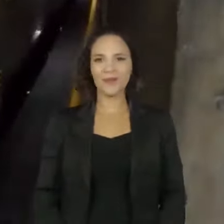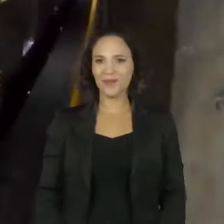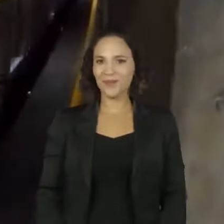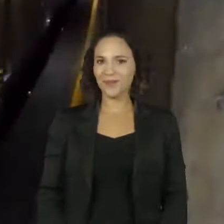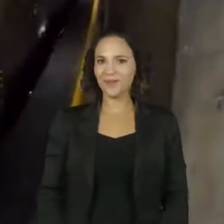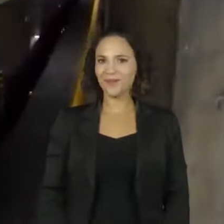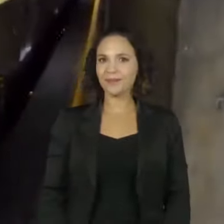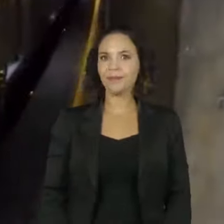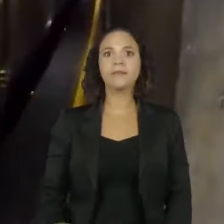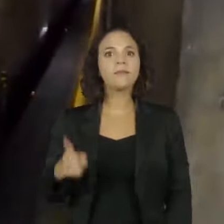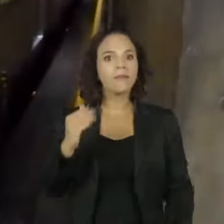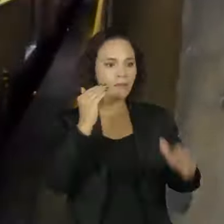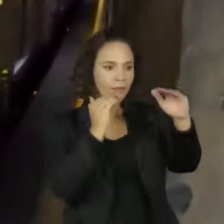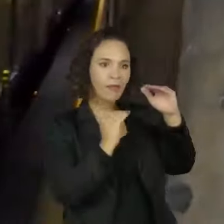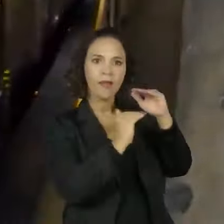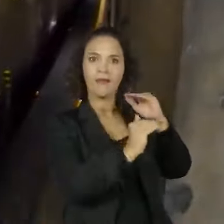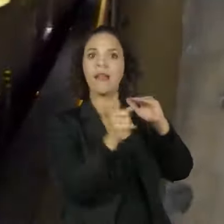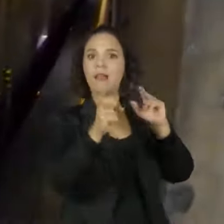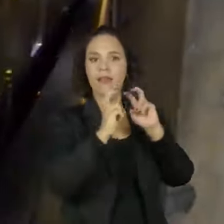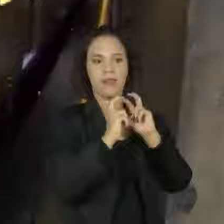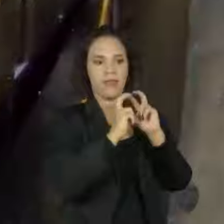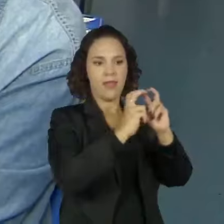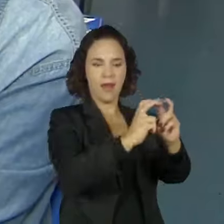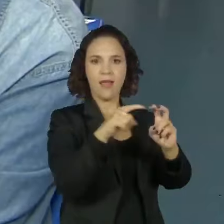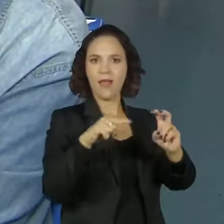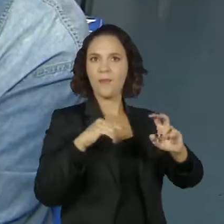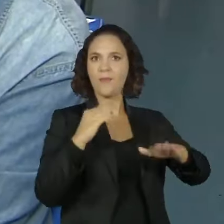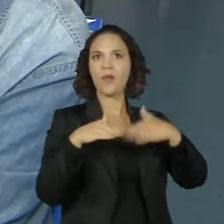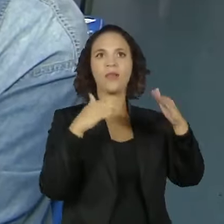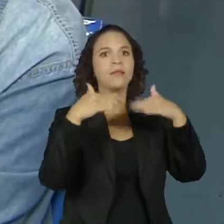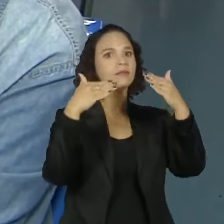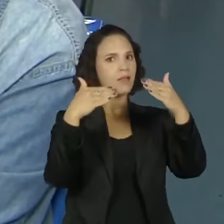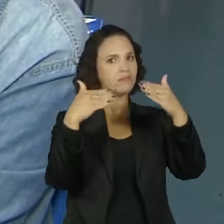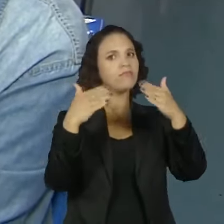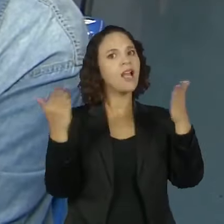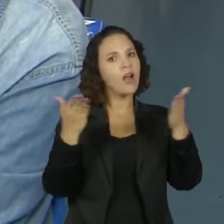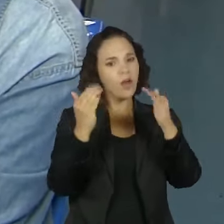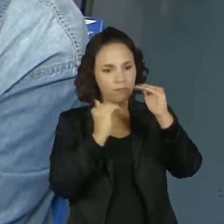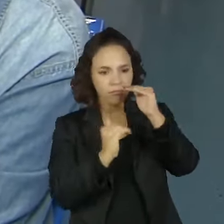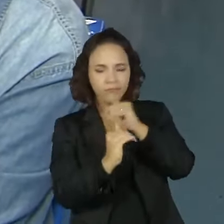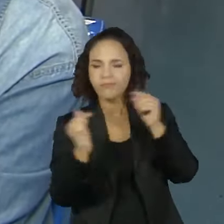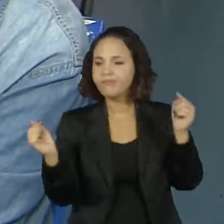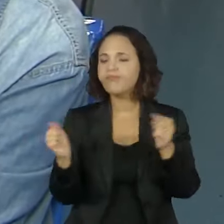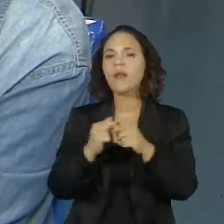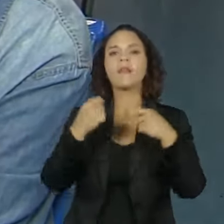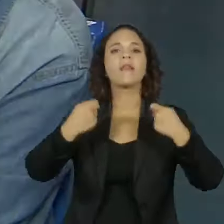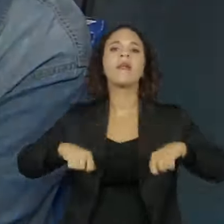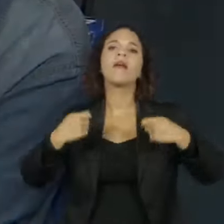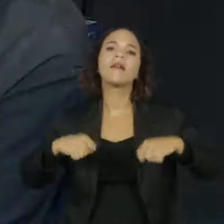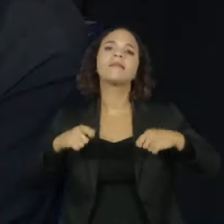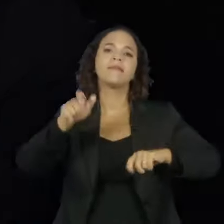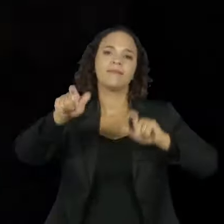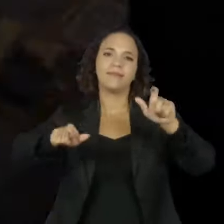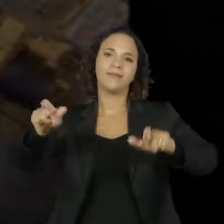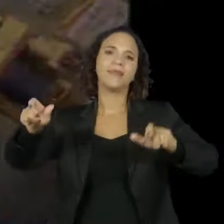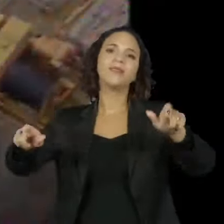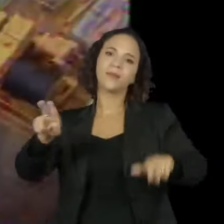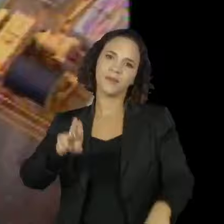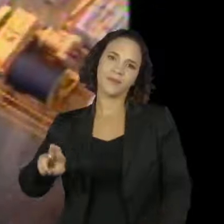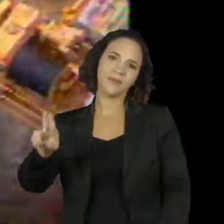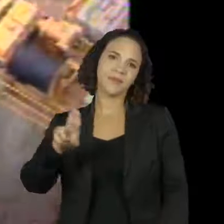O trem foi modernizado. Está cada vez mais adaptado à necessidade dos usuários.